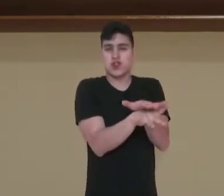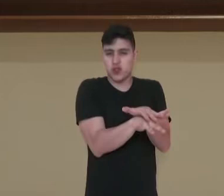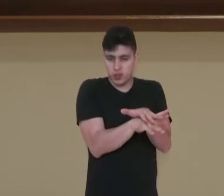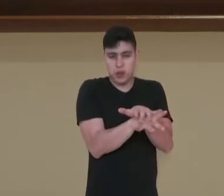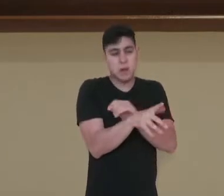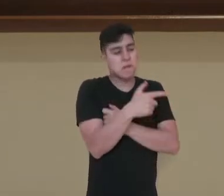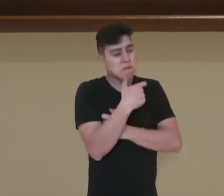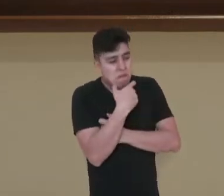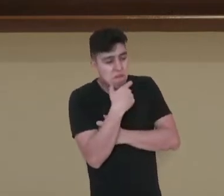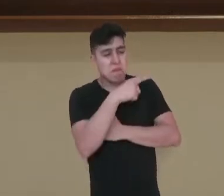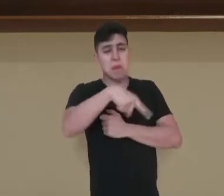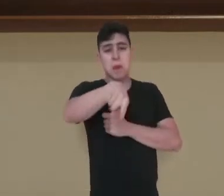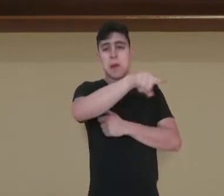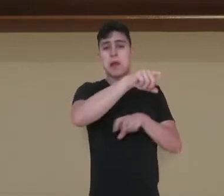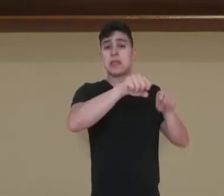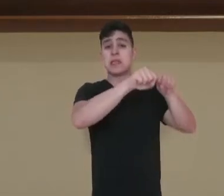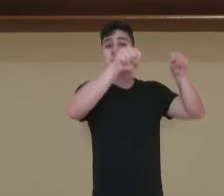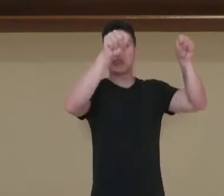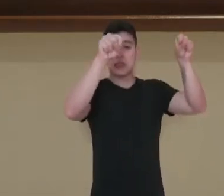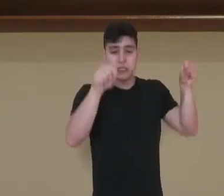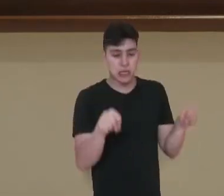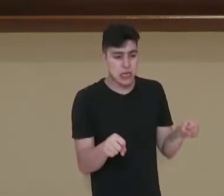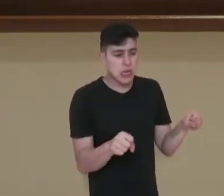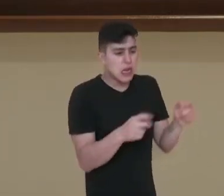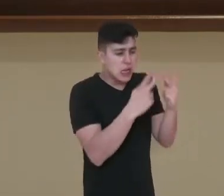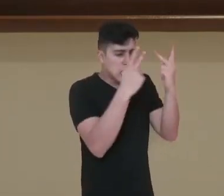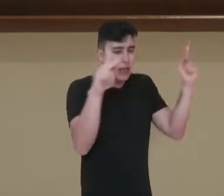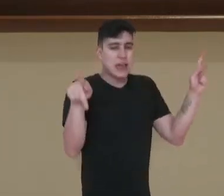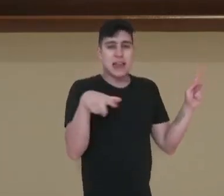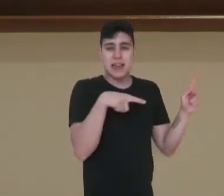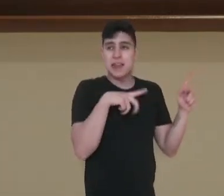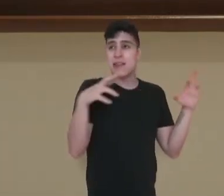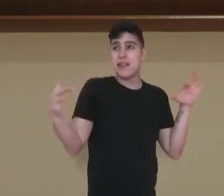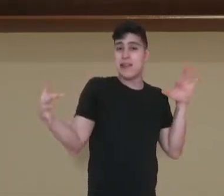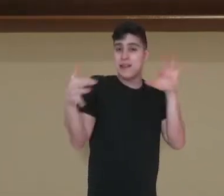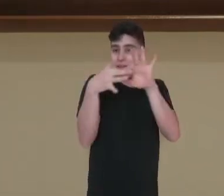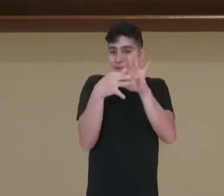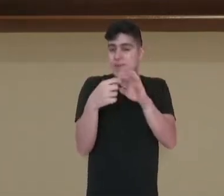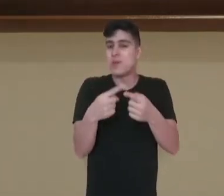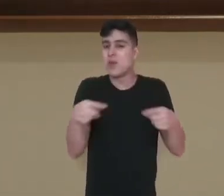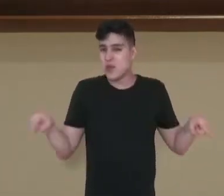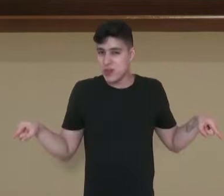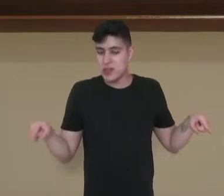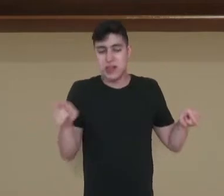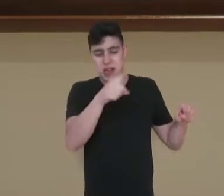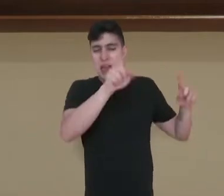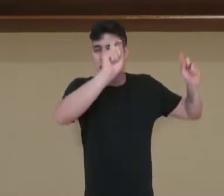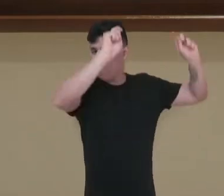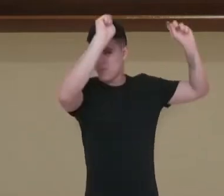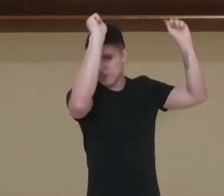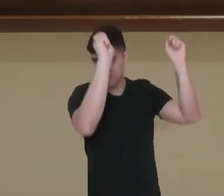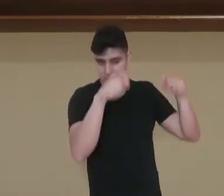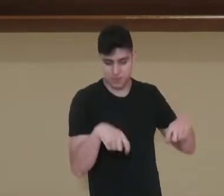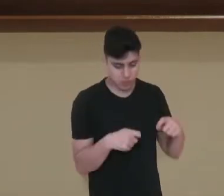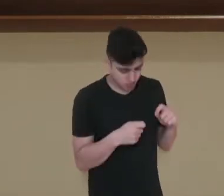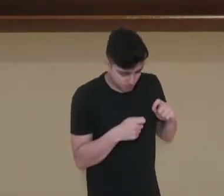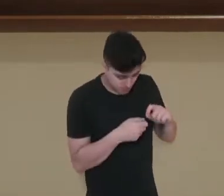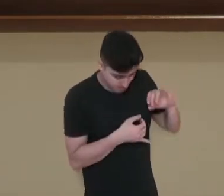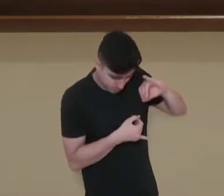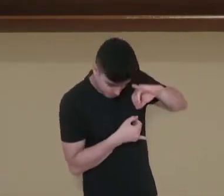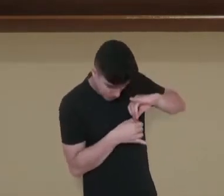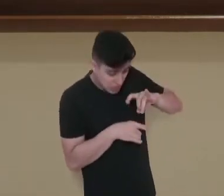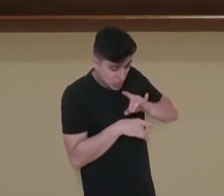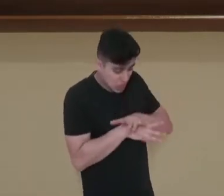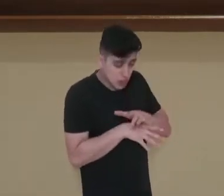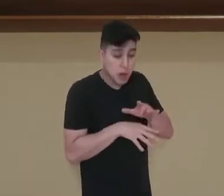e dentro dele havia a sua aptidão musical. Já construíam seus instrumentos musicais, passavam de geração para